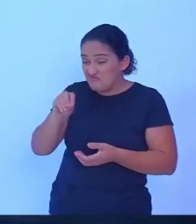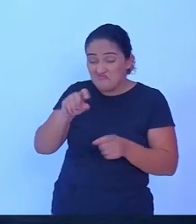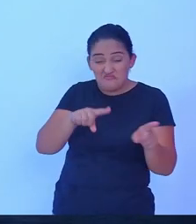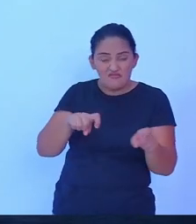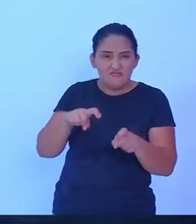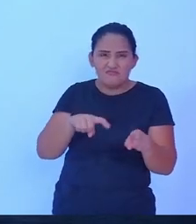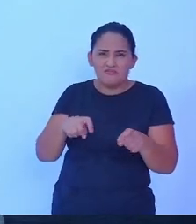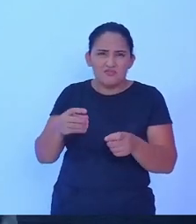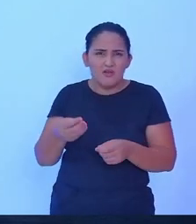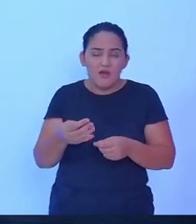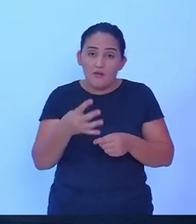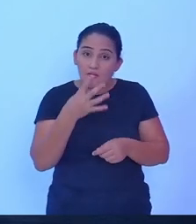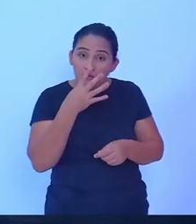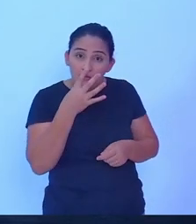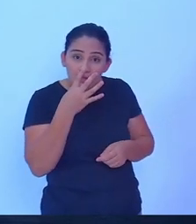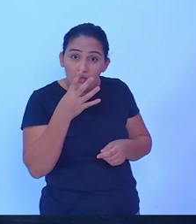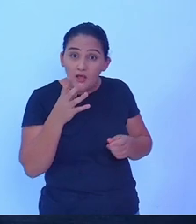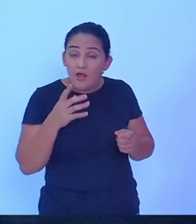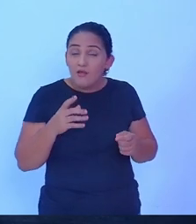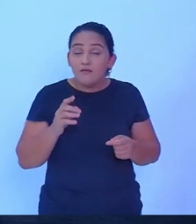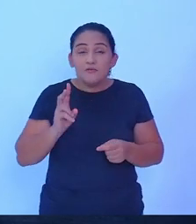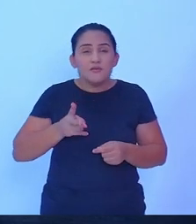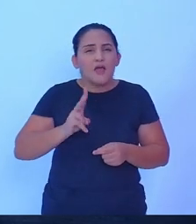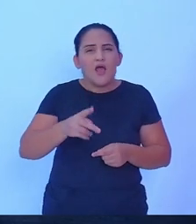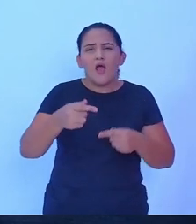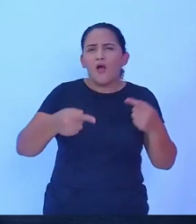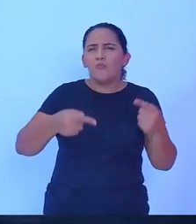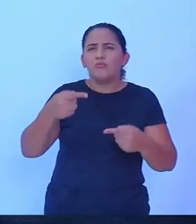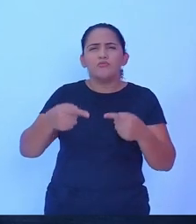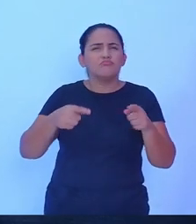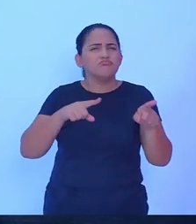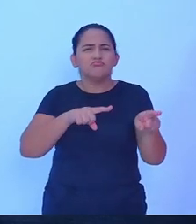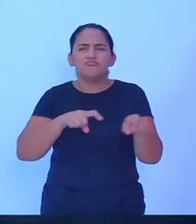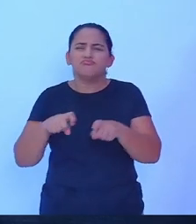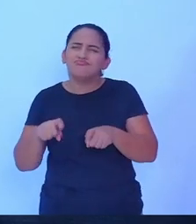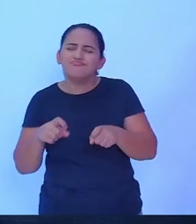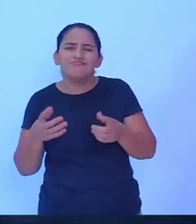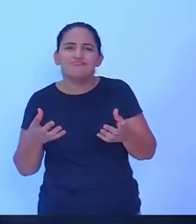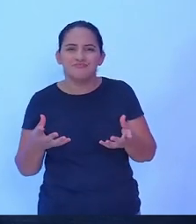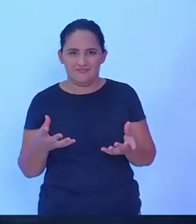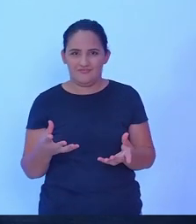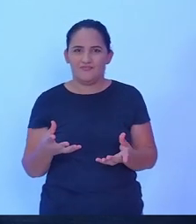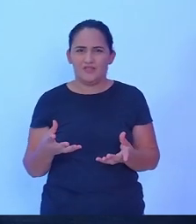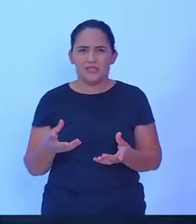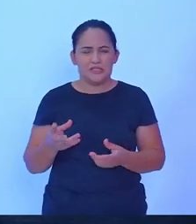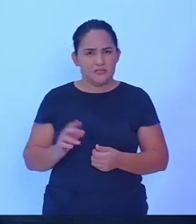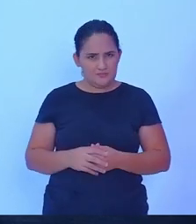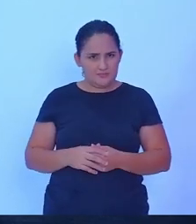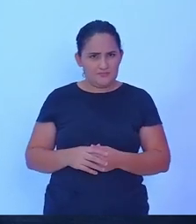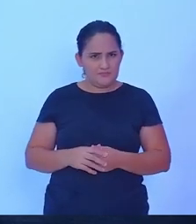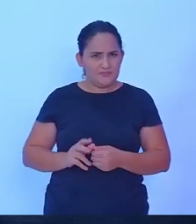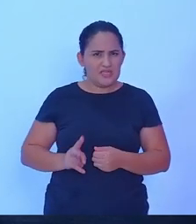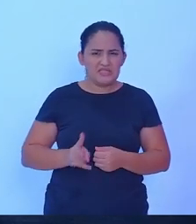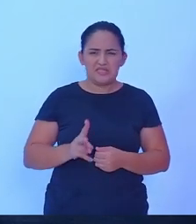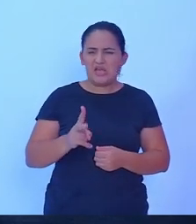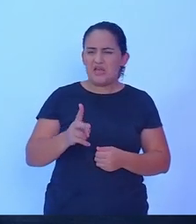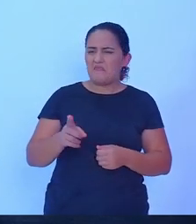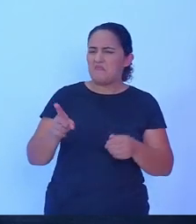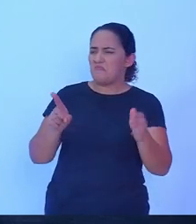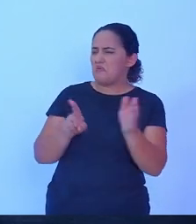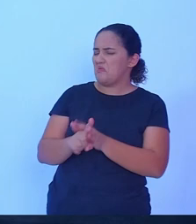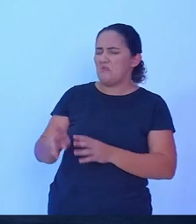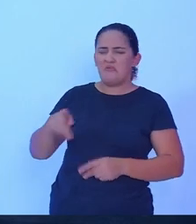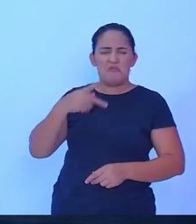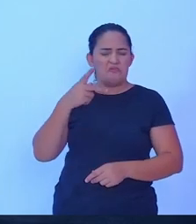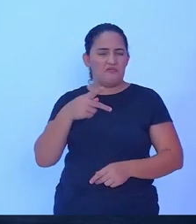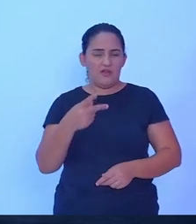fala em política, todo o debate político, a agricultura ela sempre é questionada, sempre é falada,